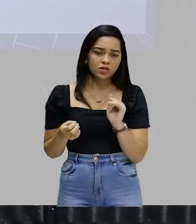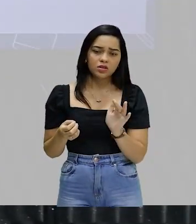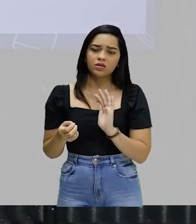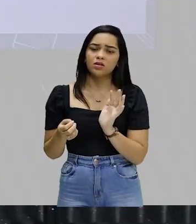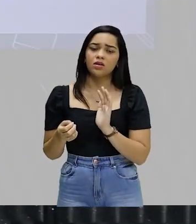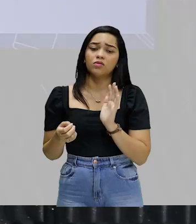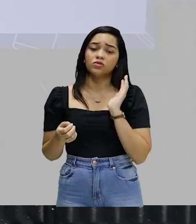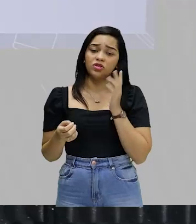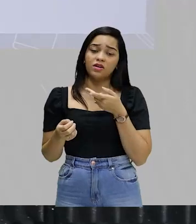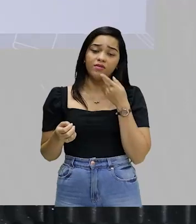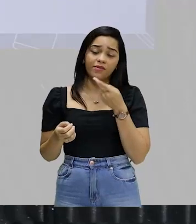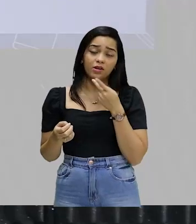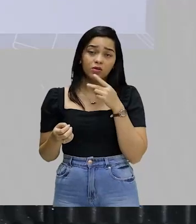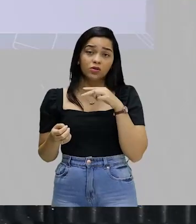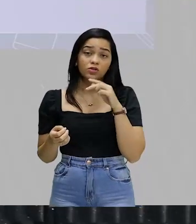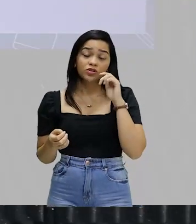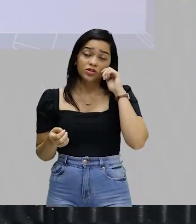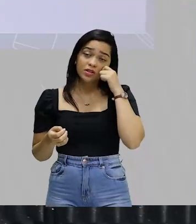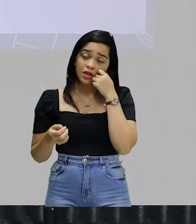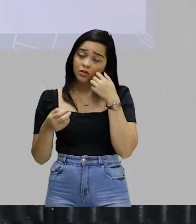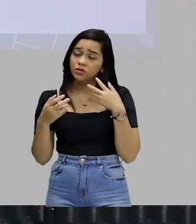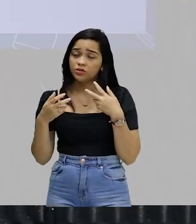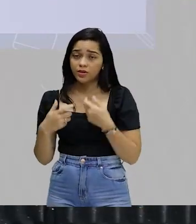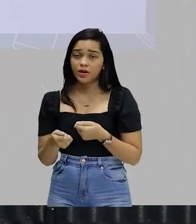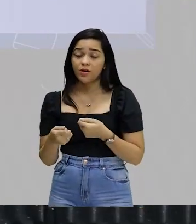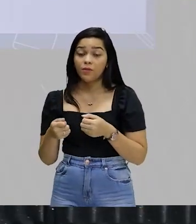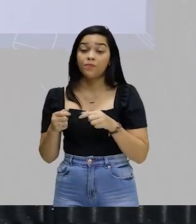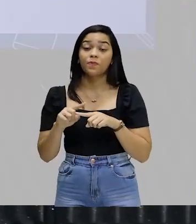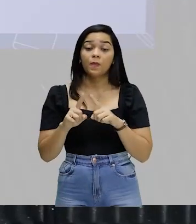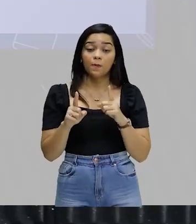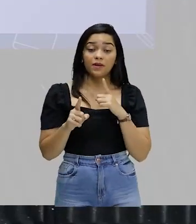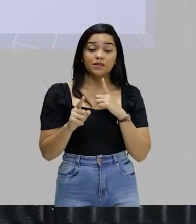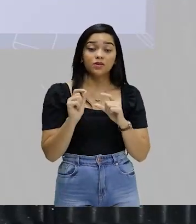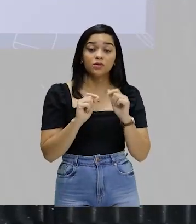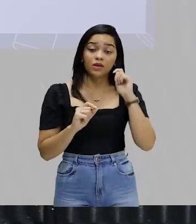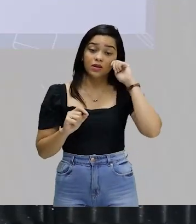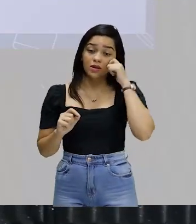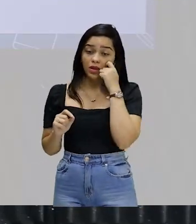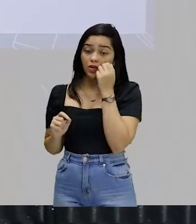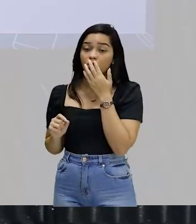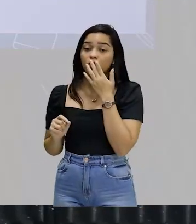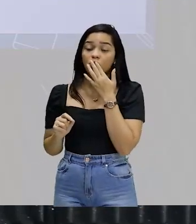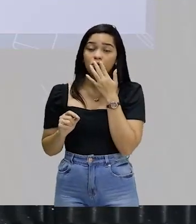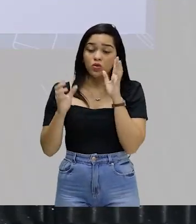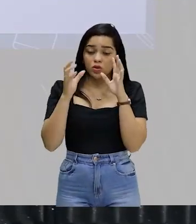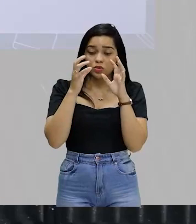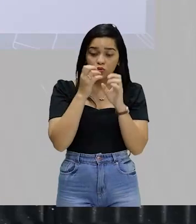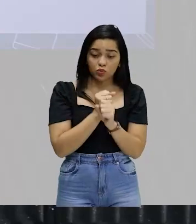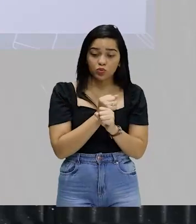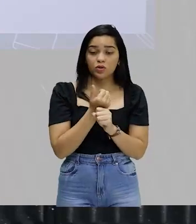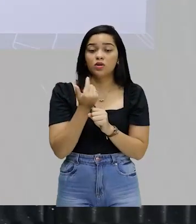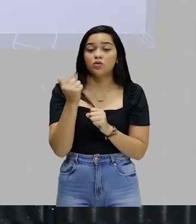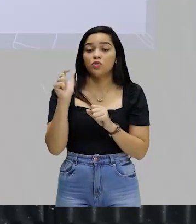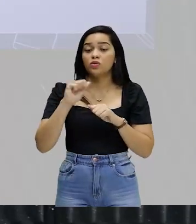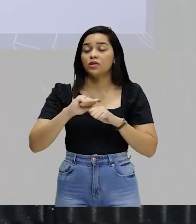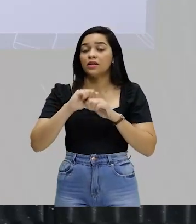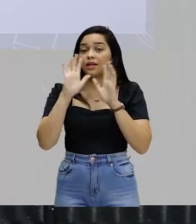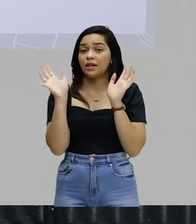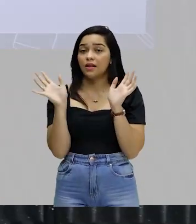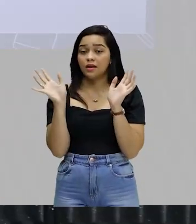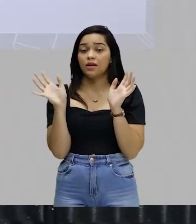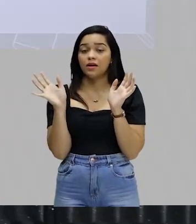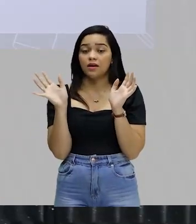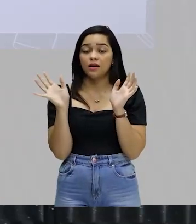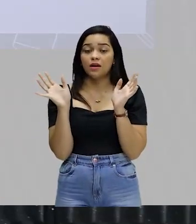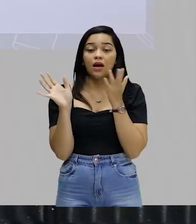A gente está falando de negros em geral. Só que existem negros com um tom de pele mais escura e outros com um tom de pele mais clara.